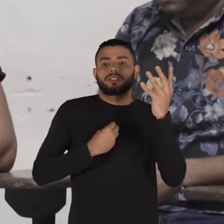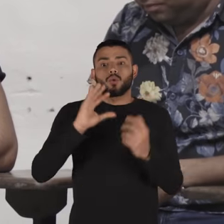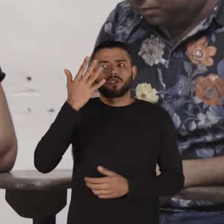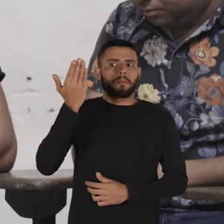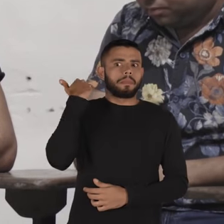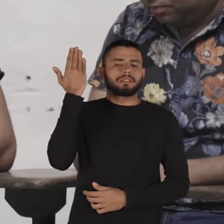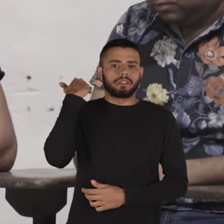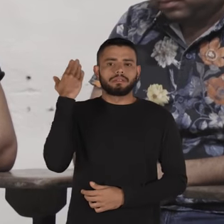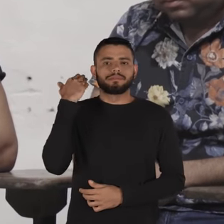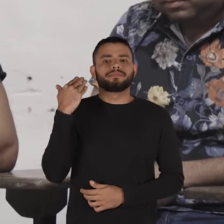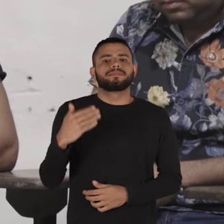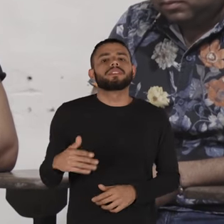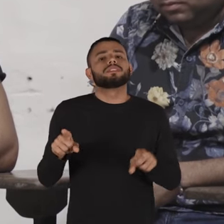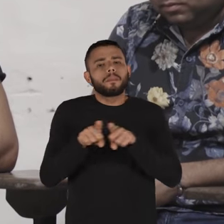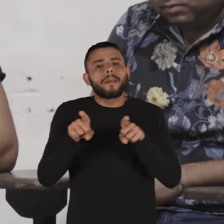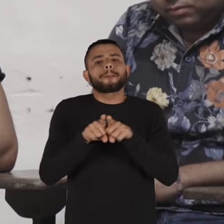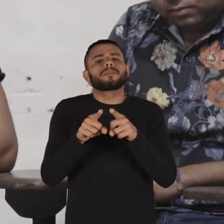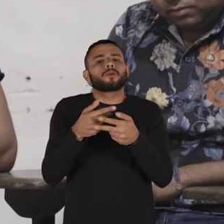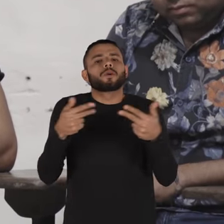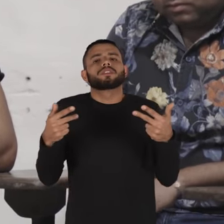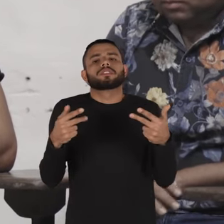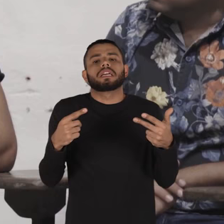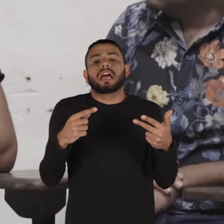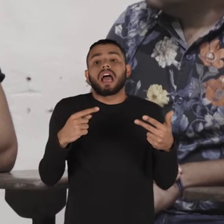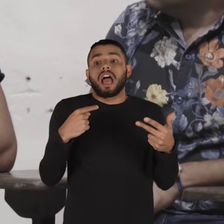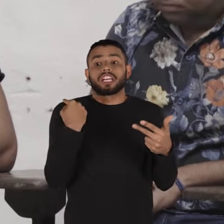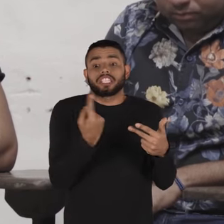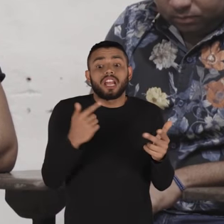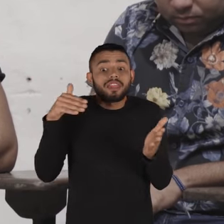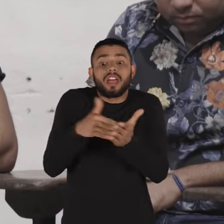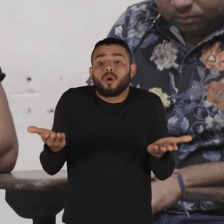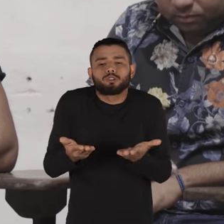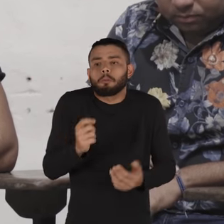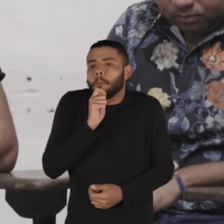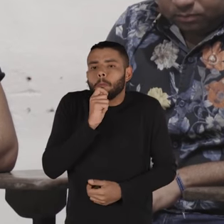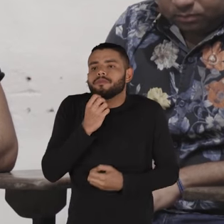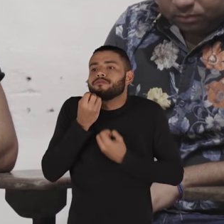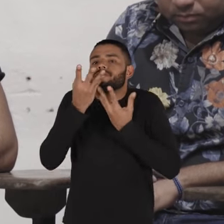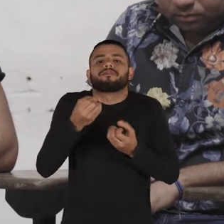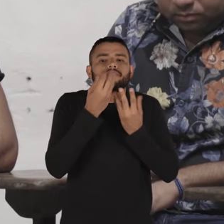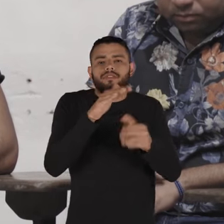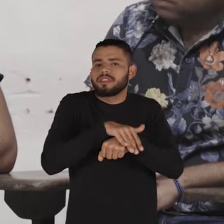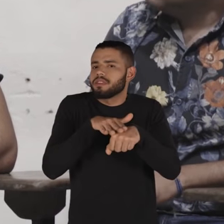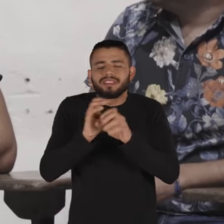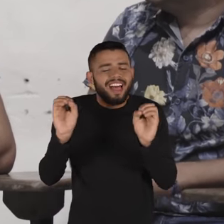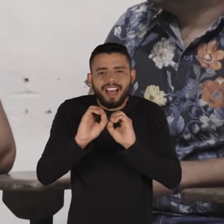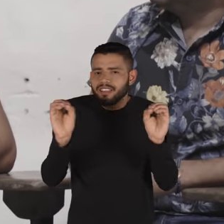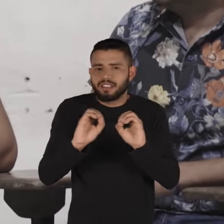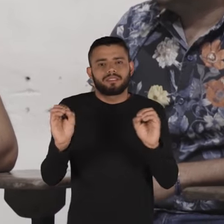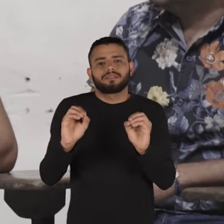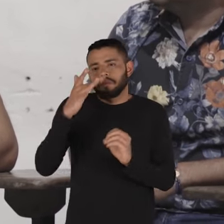passou e muito provavelmente sobre coisas que talvez a gente não tenha falado com ninguém ou não tenha falado